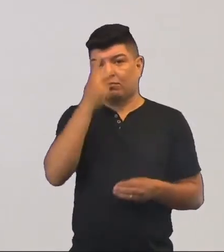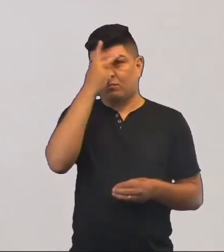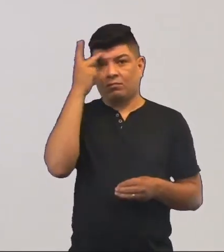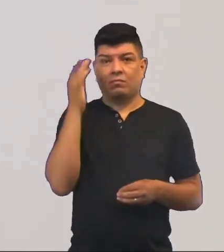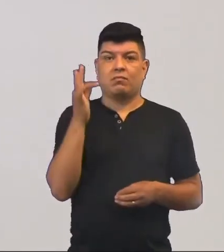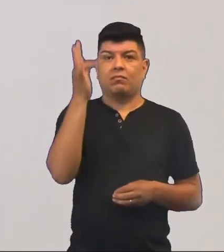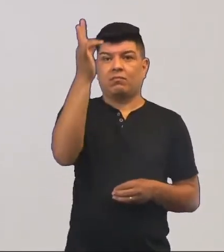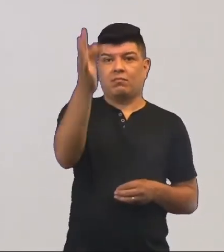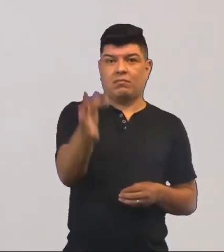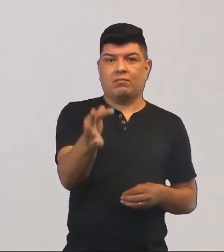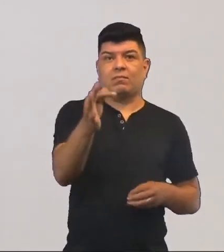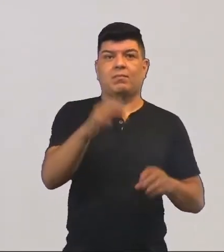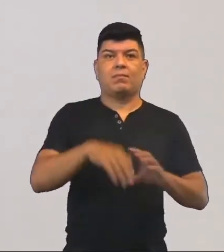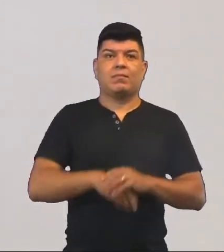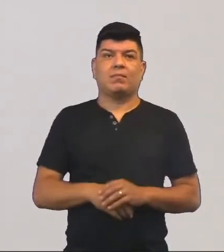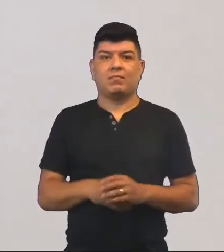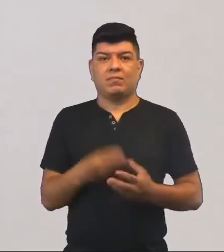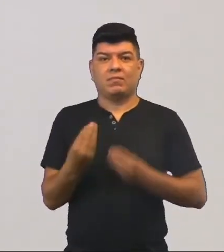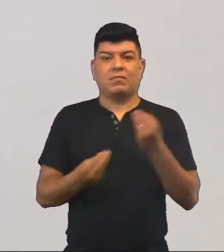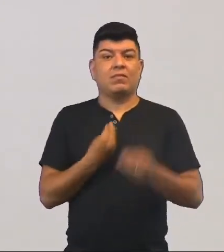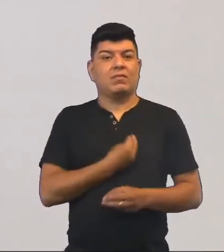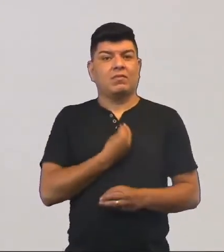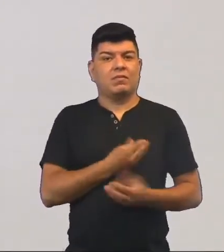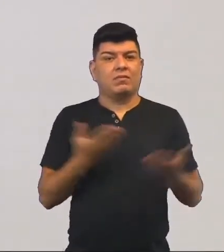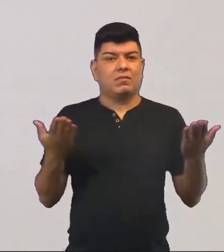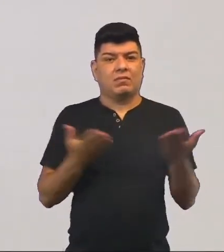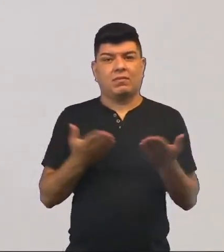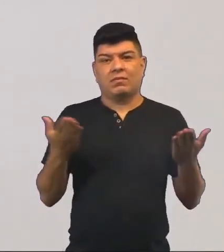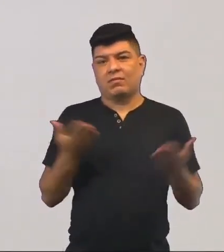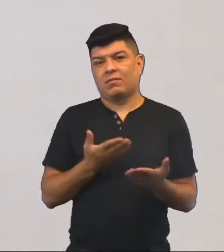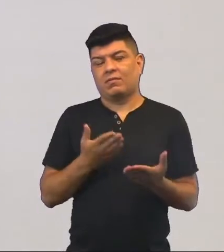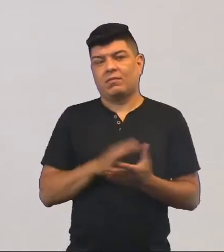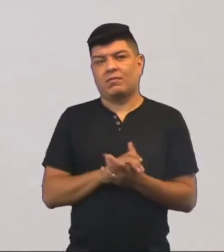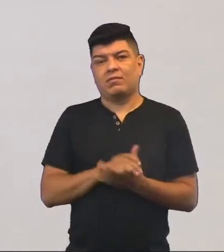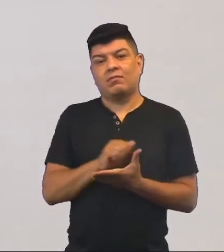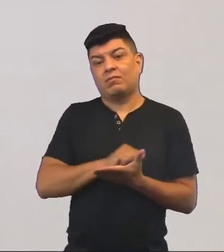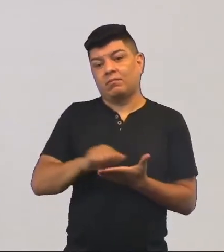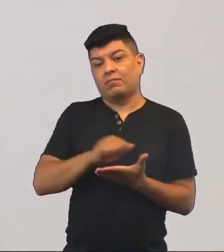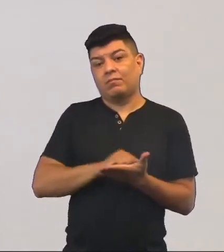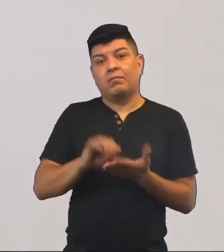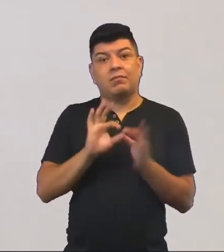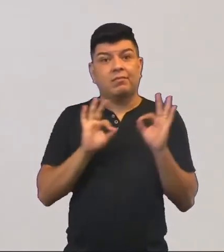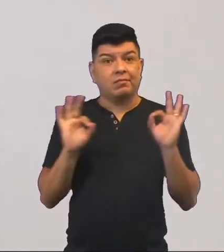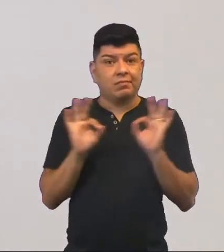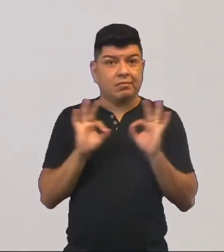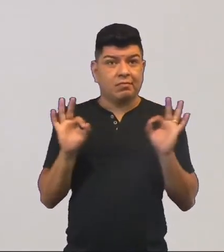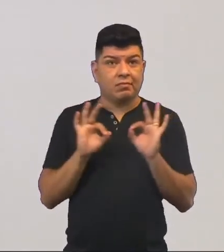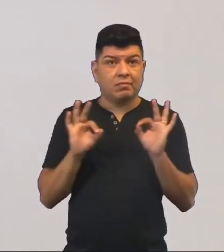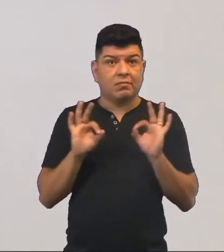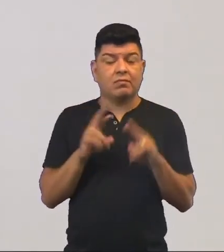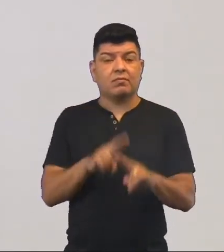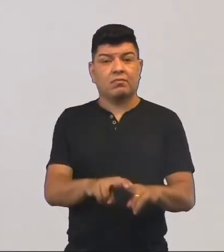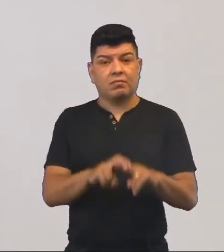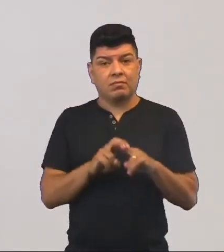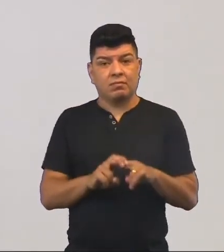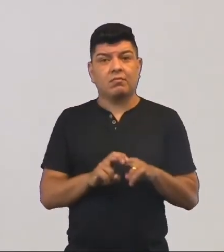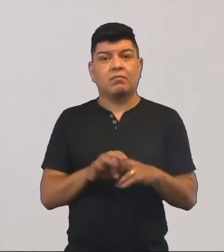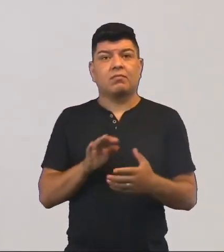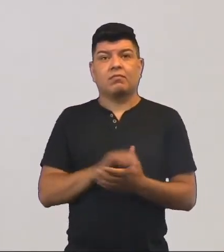futuro vão saber como nós vivemos hoje se nós não deixarmos registro de nada? Então,